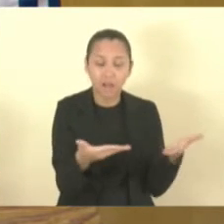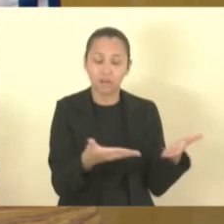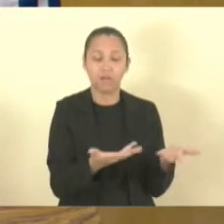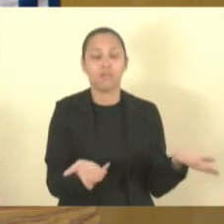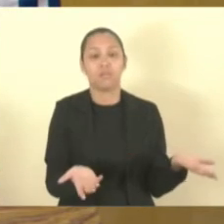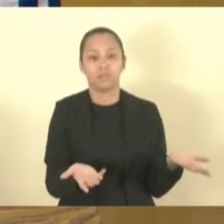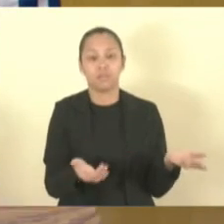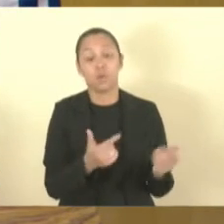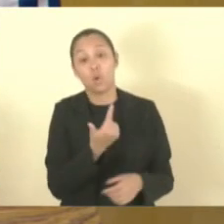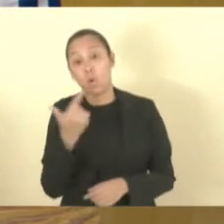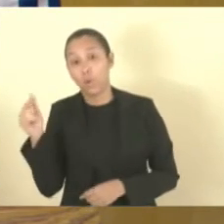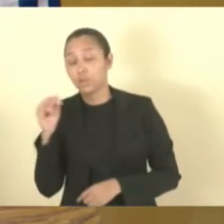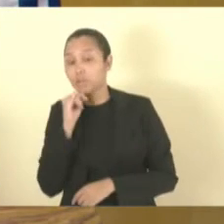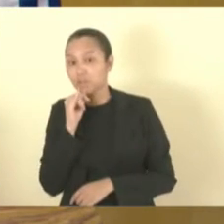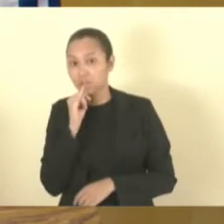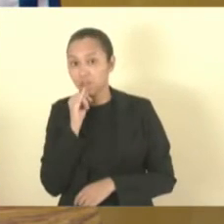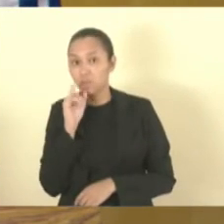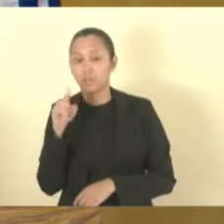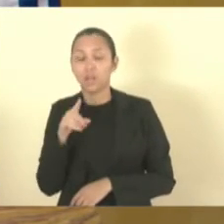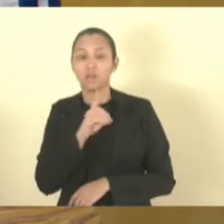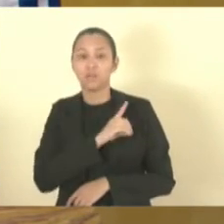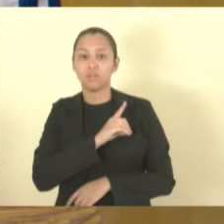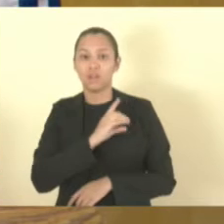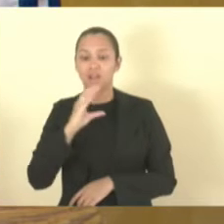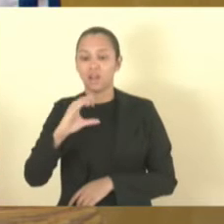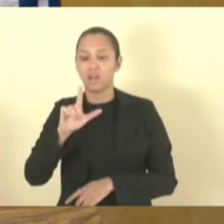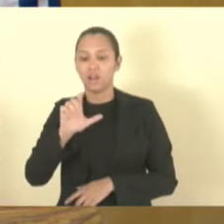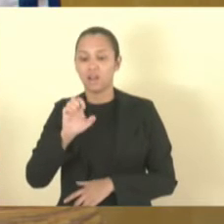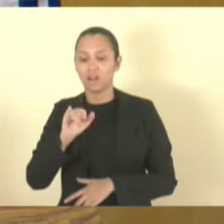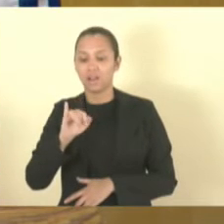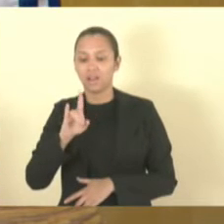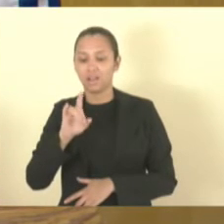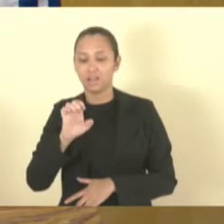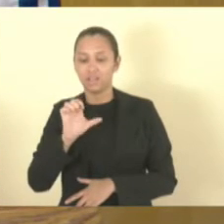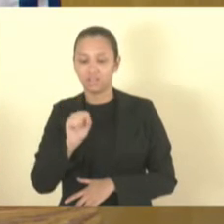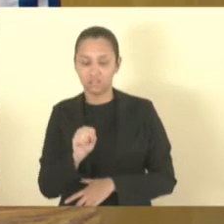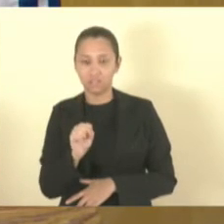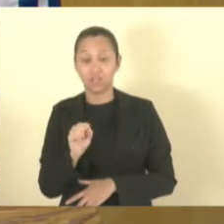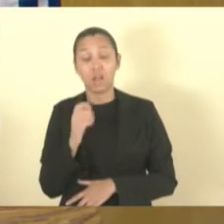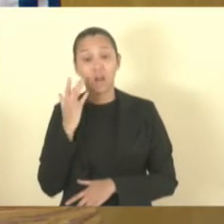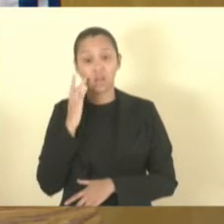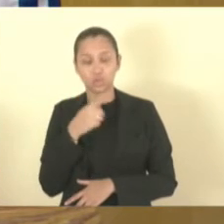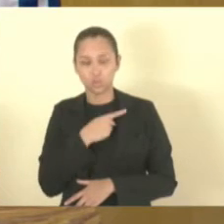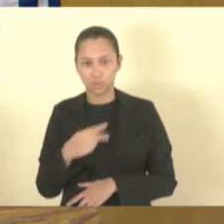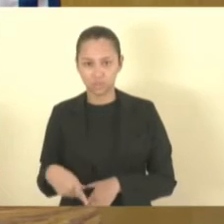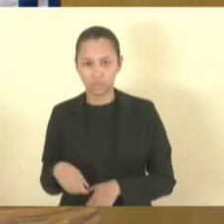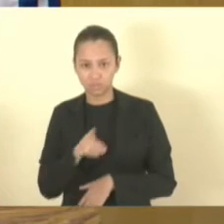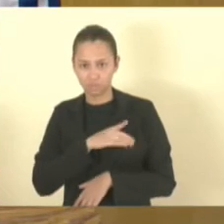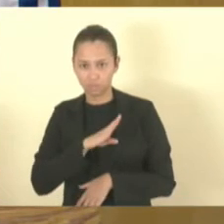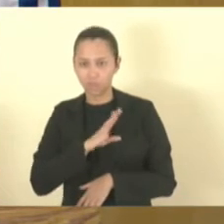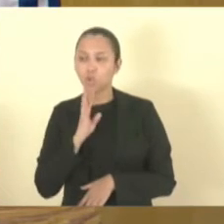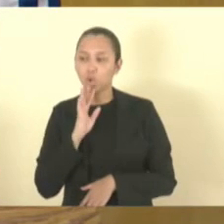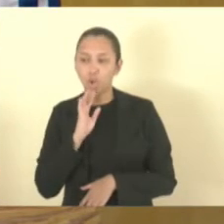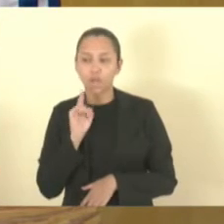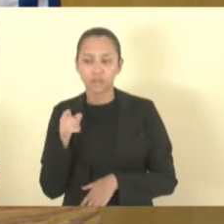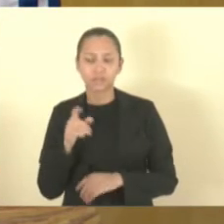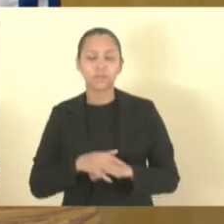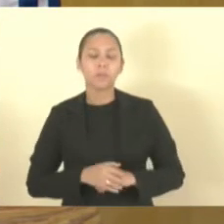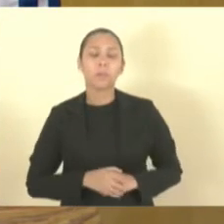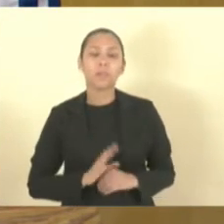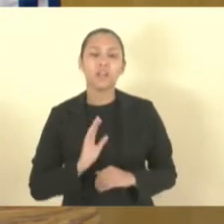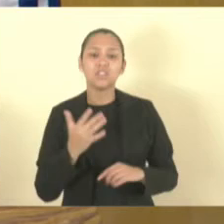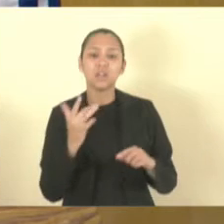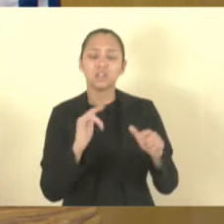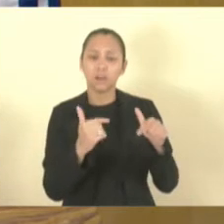Outro exemplo, o delegado Cleides, o presidente deve conhecer, ele foi policial